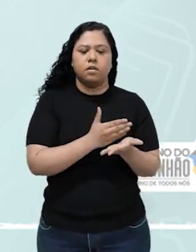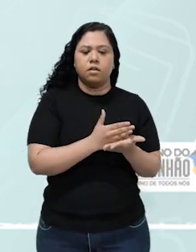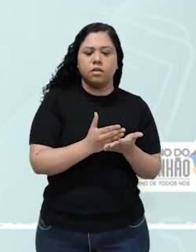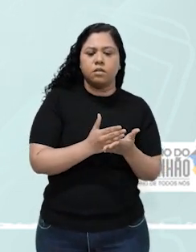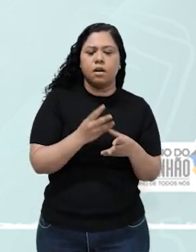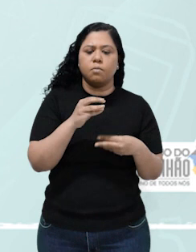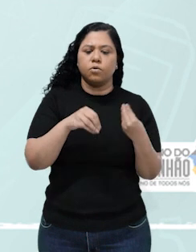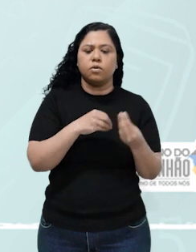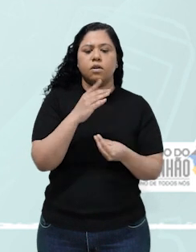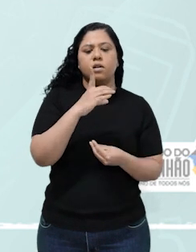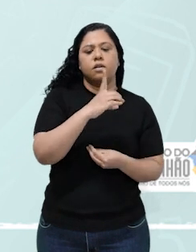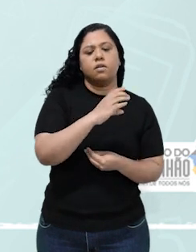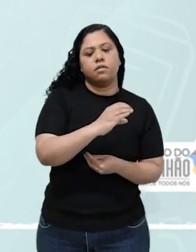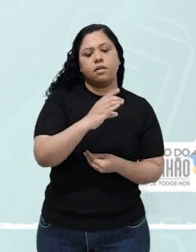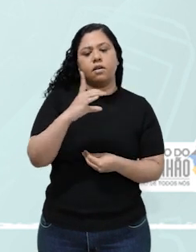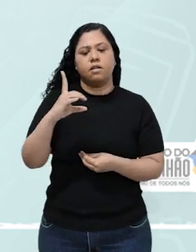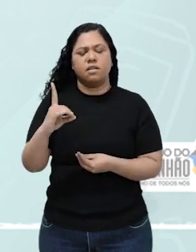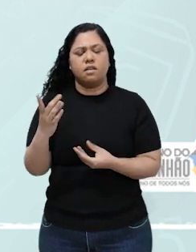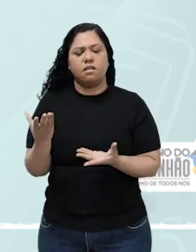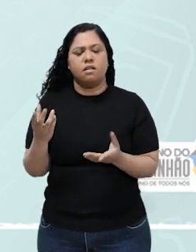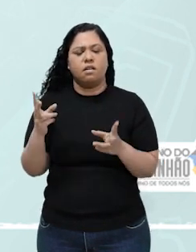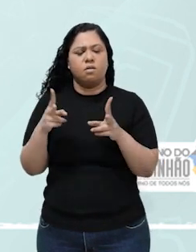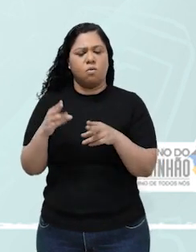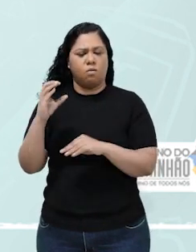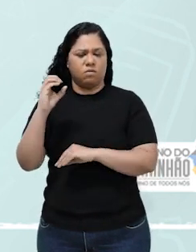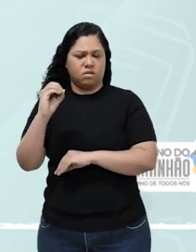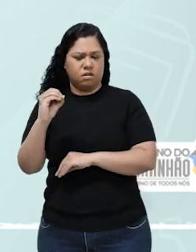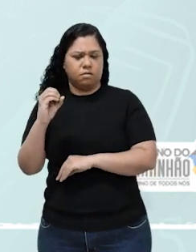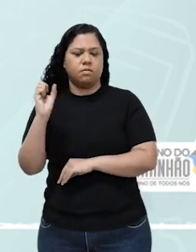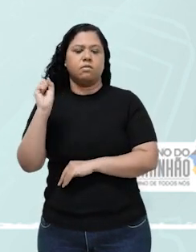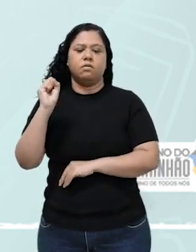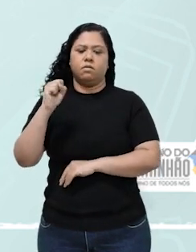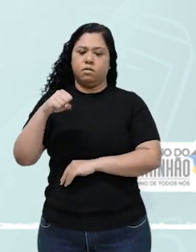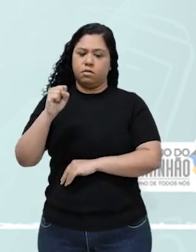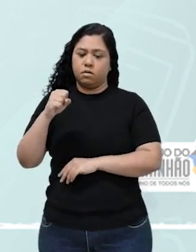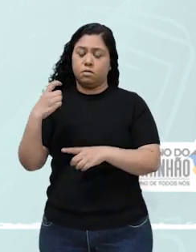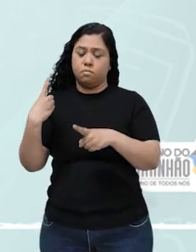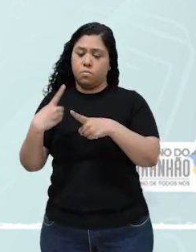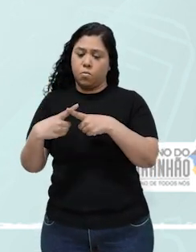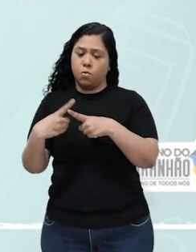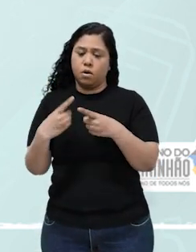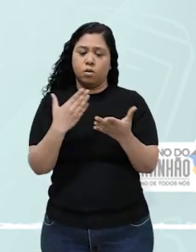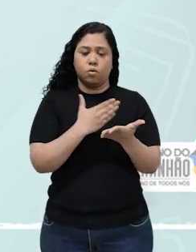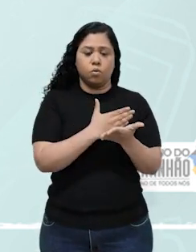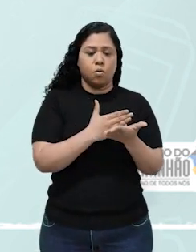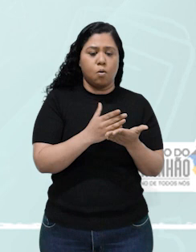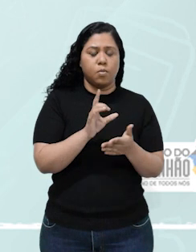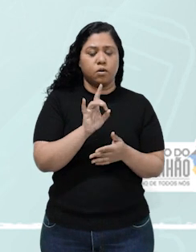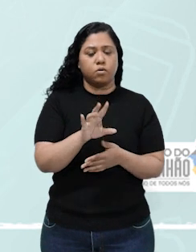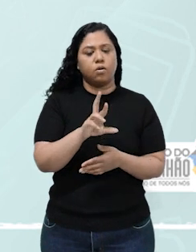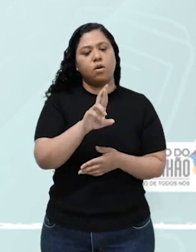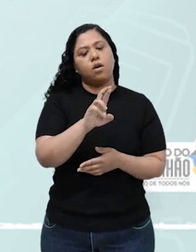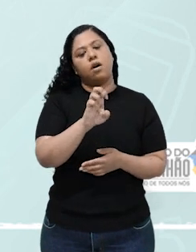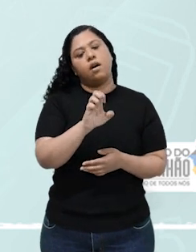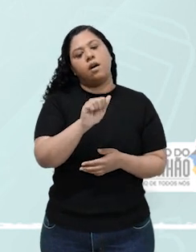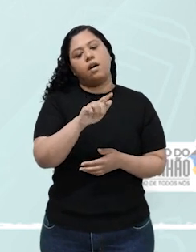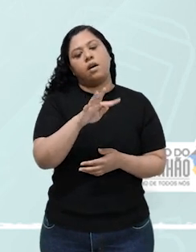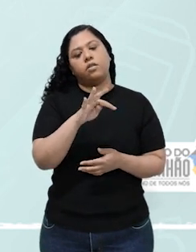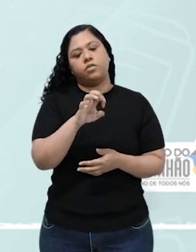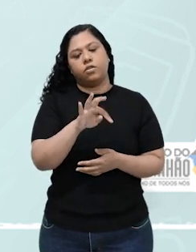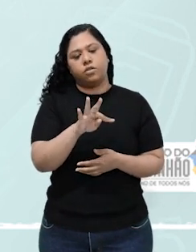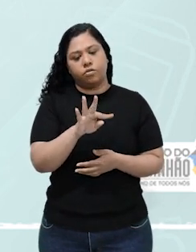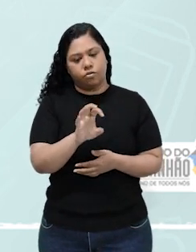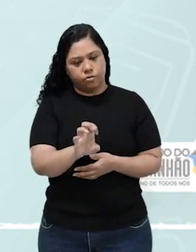as concentrações de C e D são nulas. Sim, porque no início, só tem um reagente. No instante